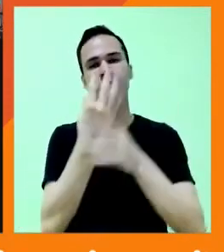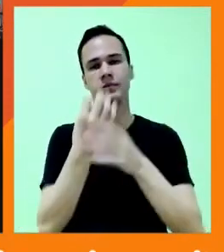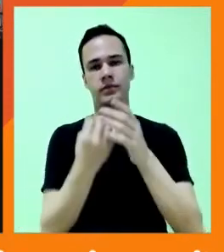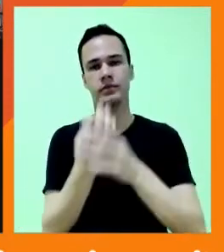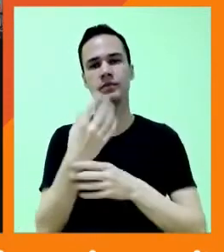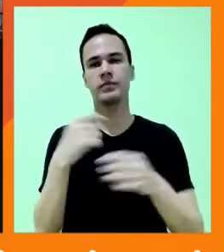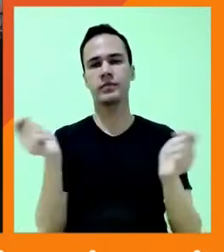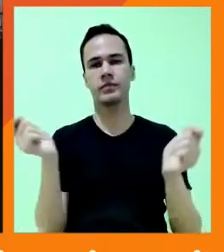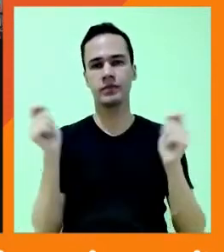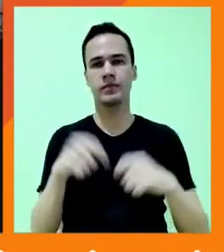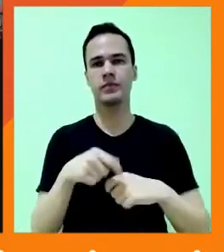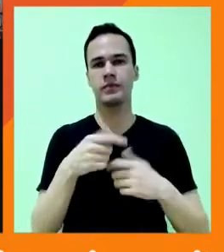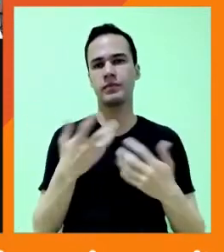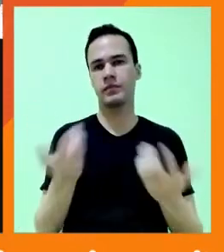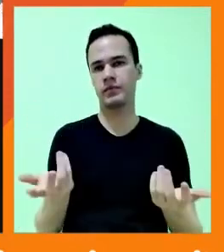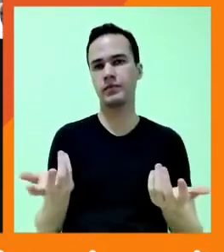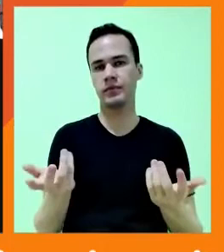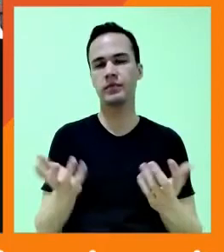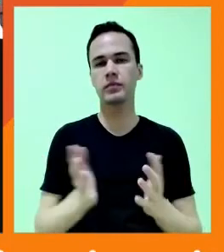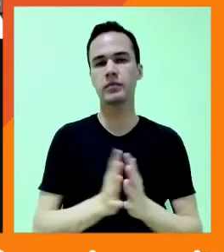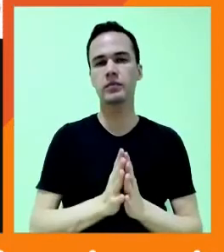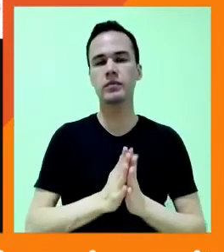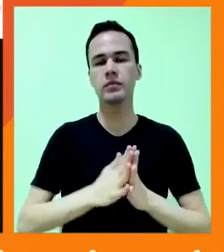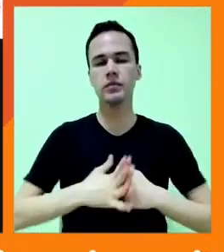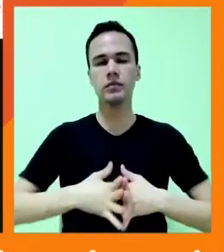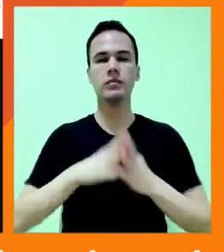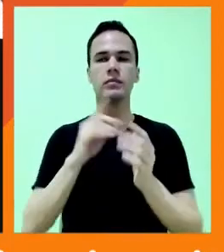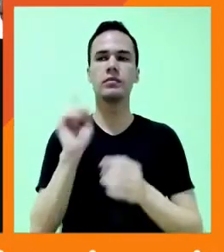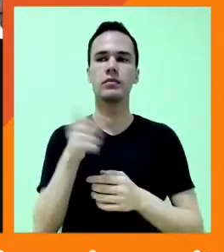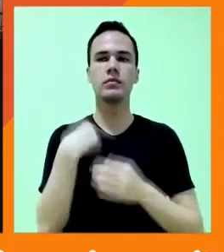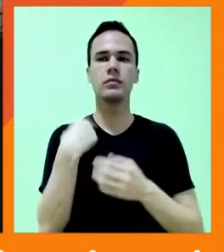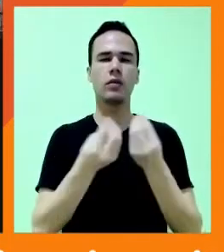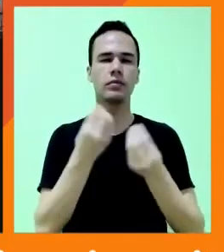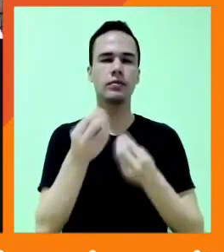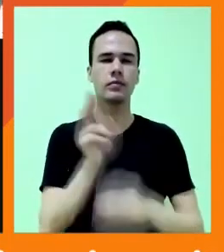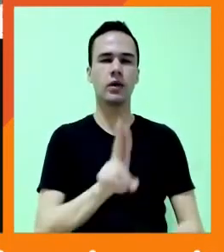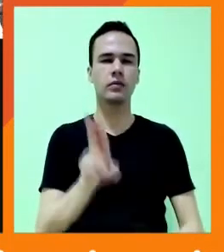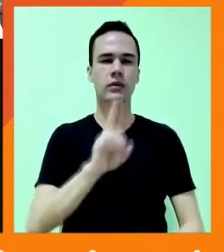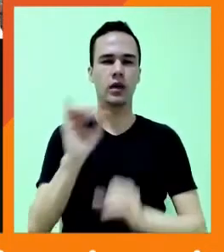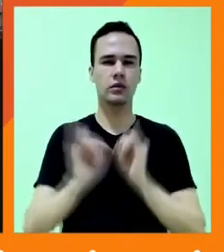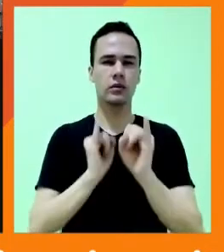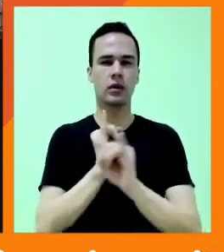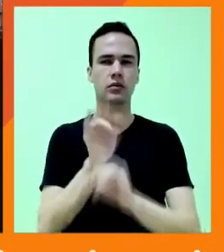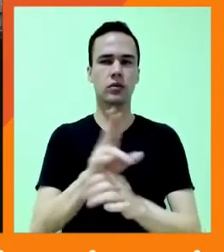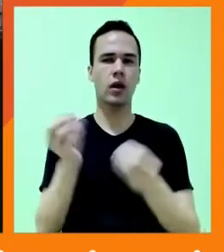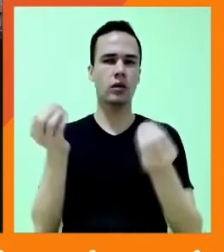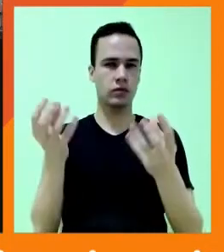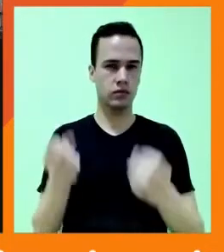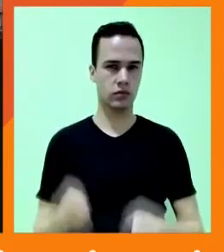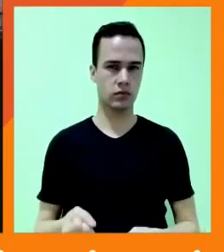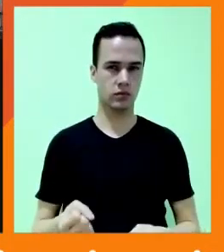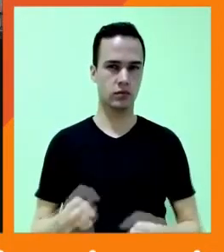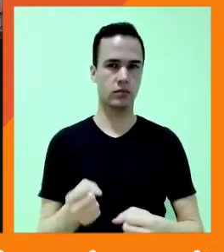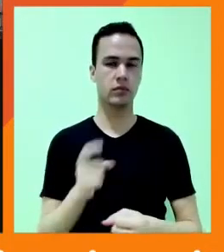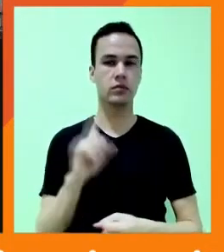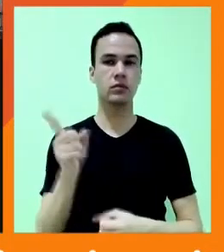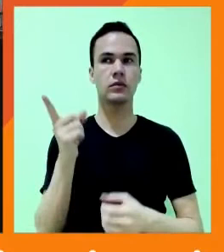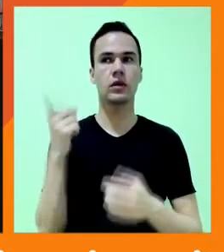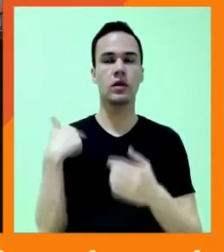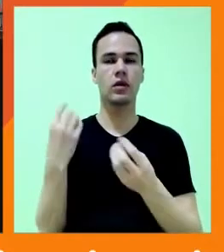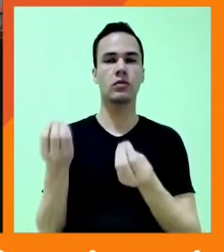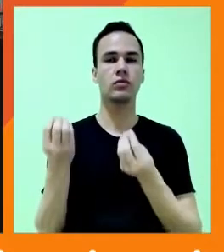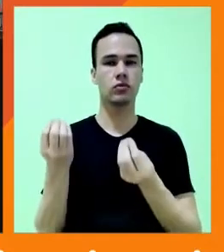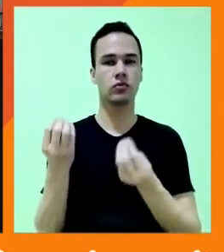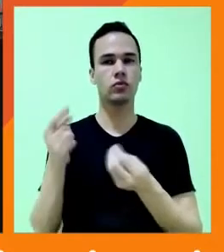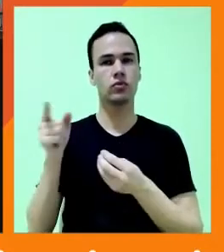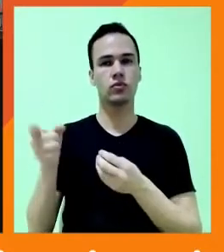dividir. Então, como é que a gente está usando essa internet? O quanto é ela nos afeta? Como é que a gente lida com a montanha-russa